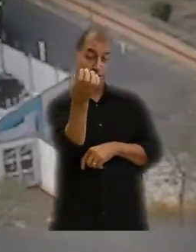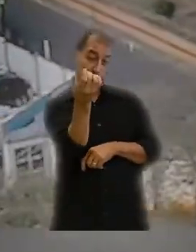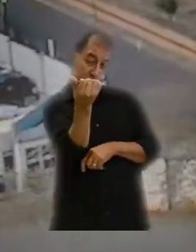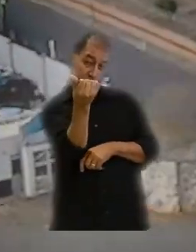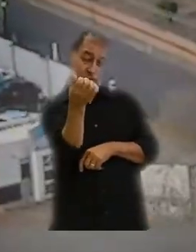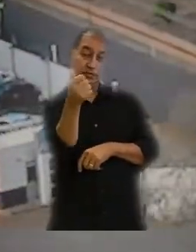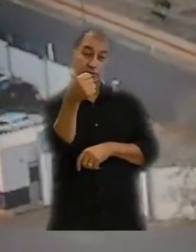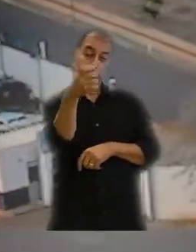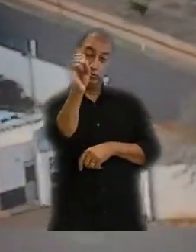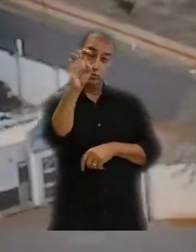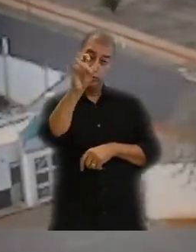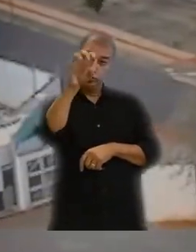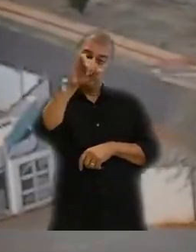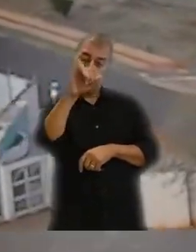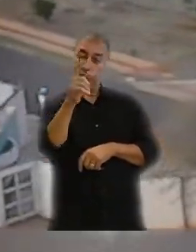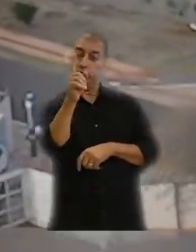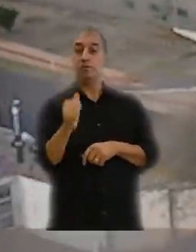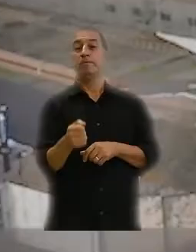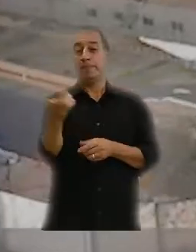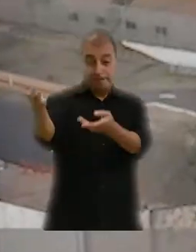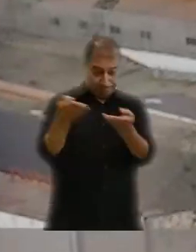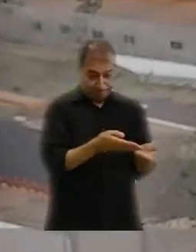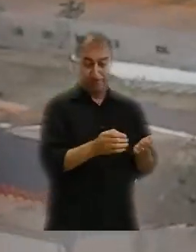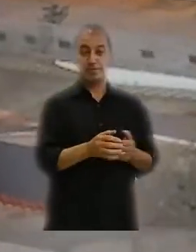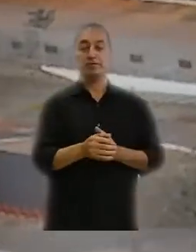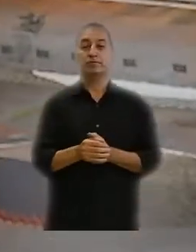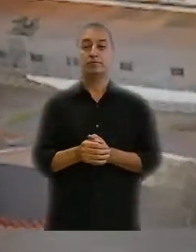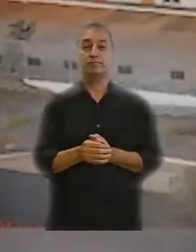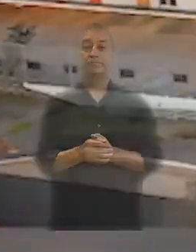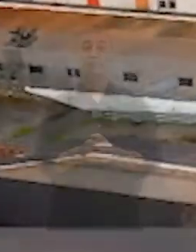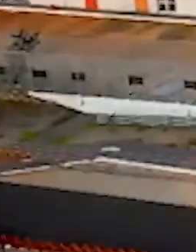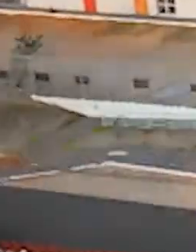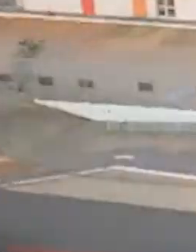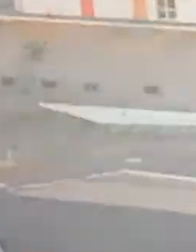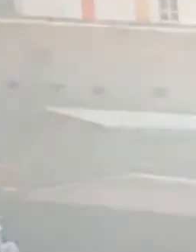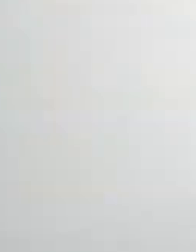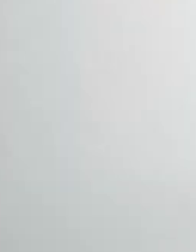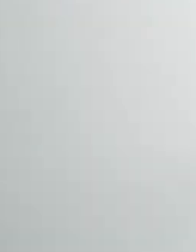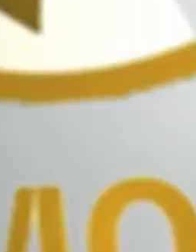1851. Venha nos visitar! Tchau! Tchau!